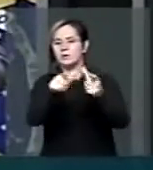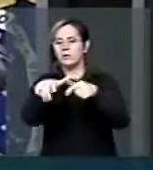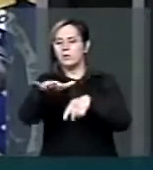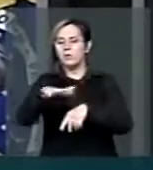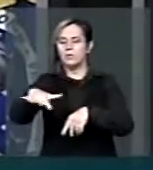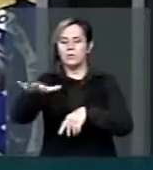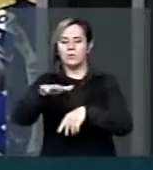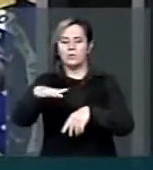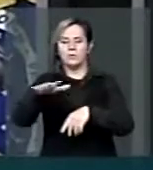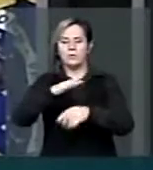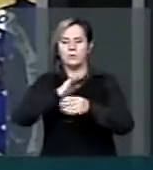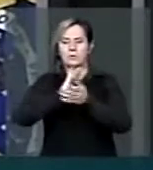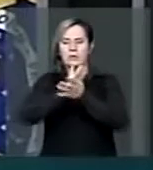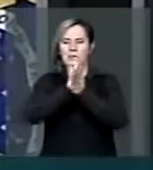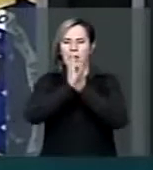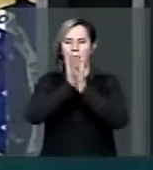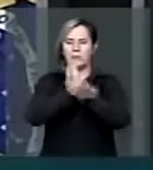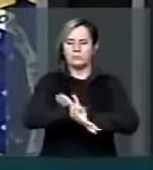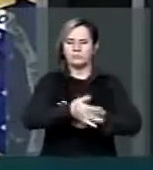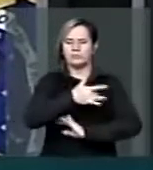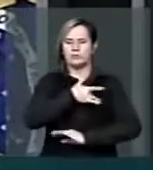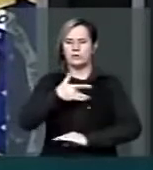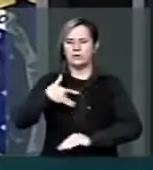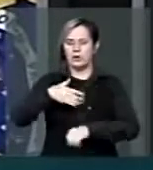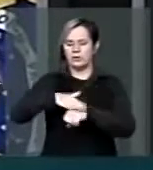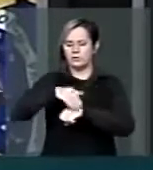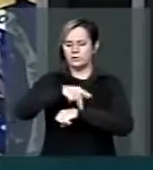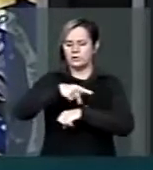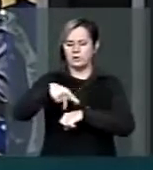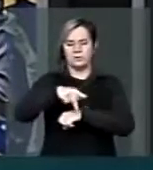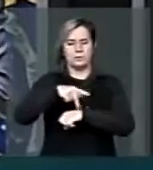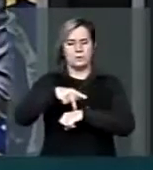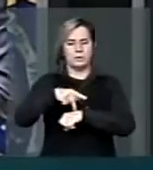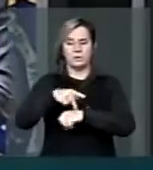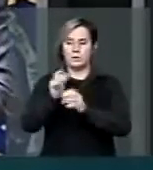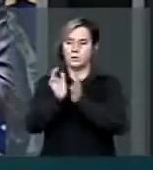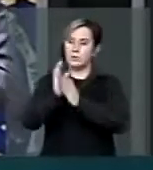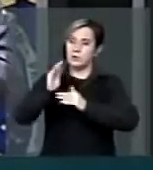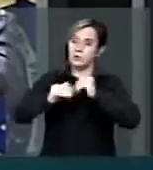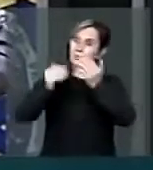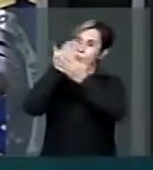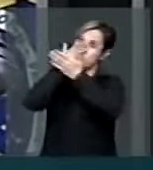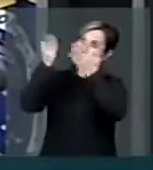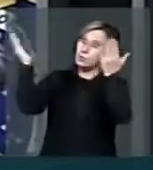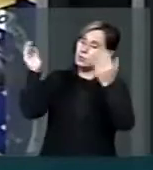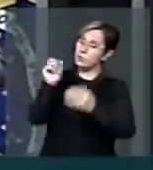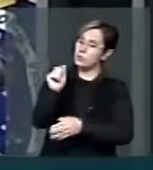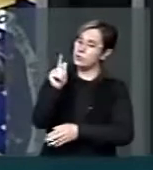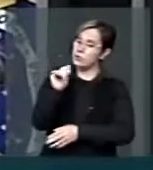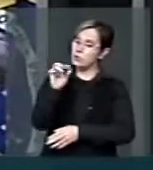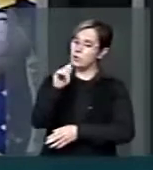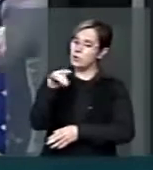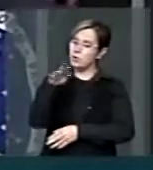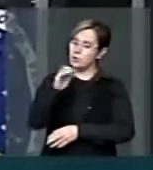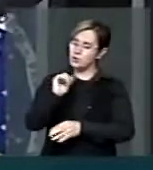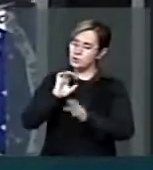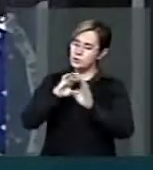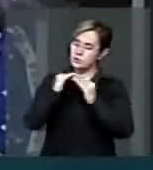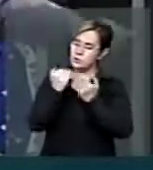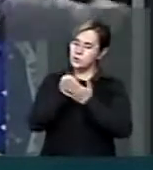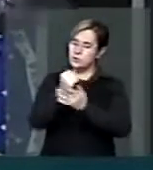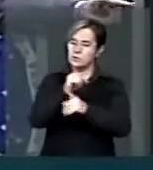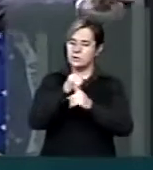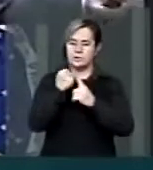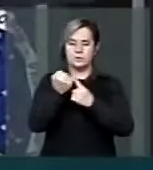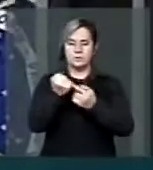estrangulando a saúde nesse país. Os agentes comunitários ocupando o papel de importância podem